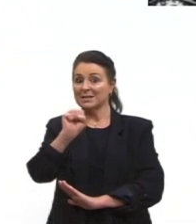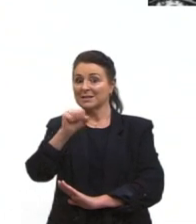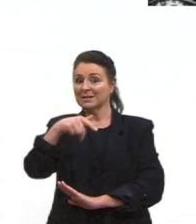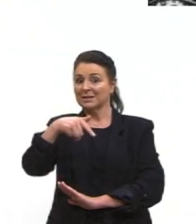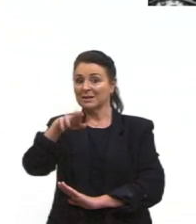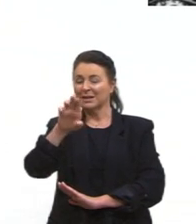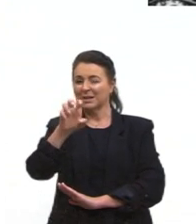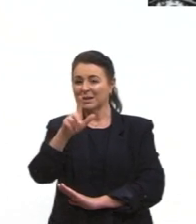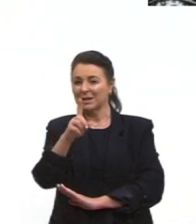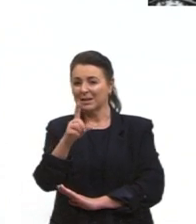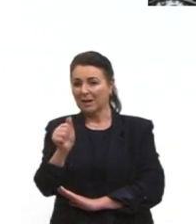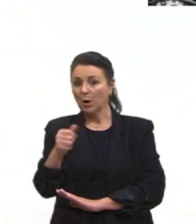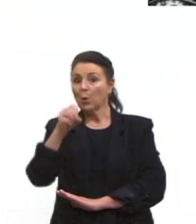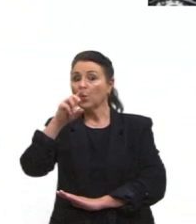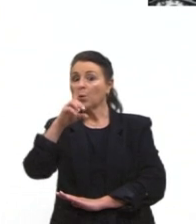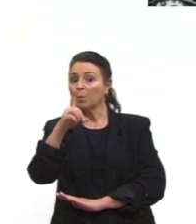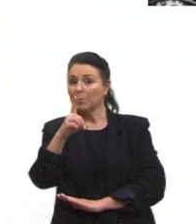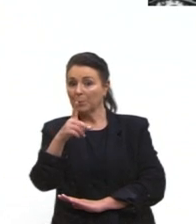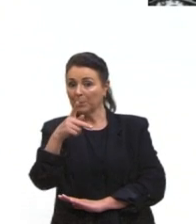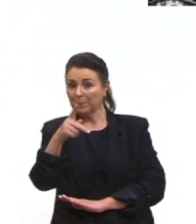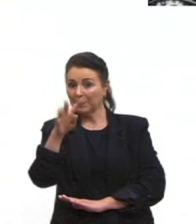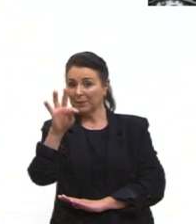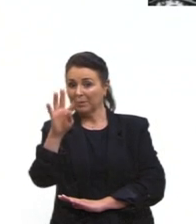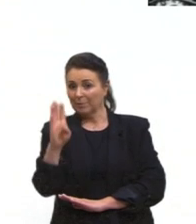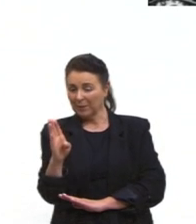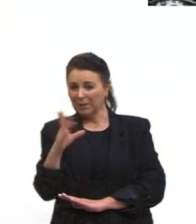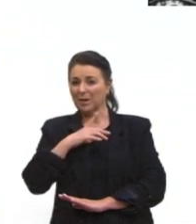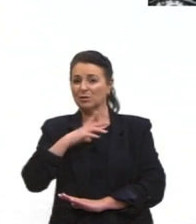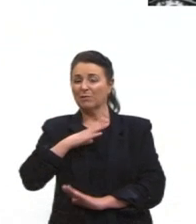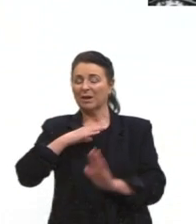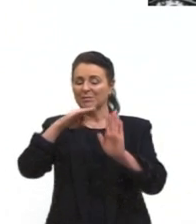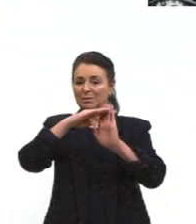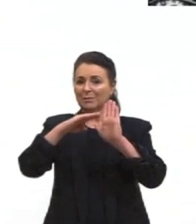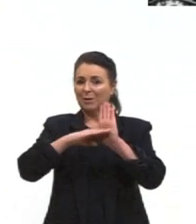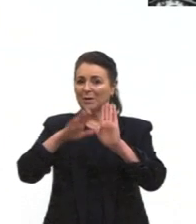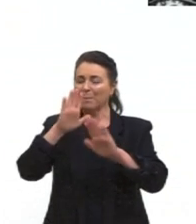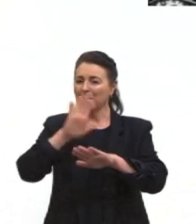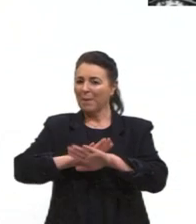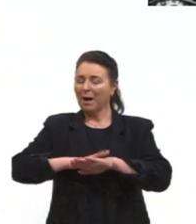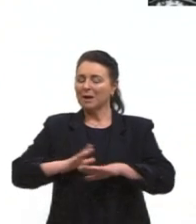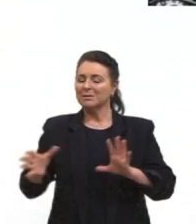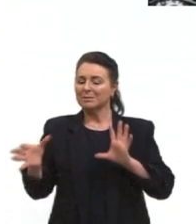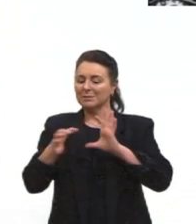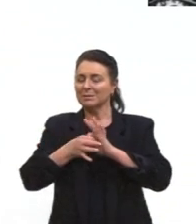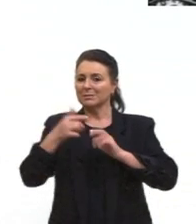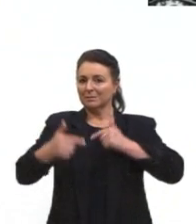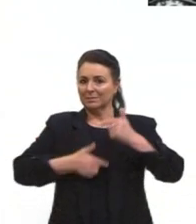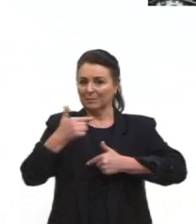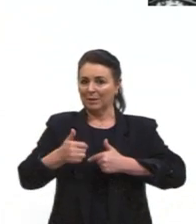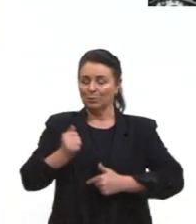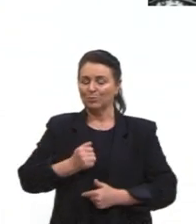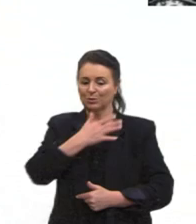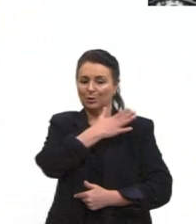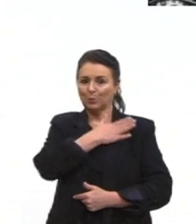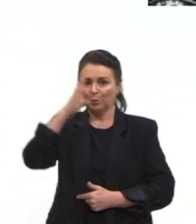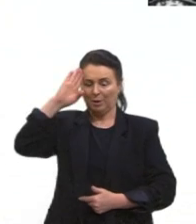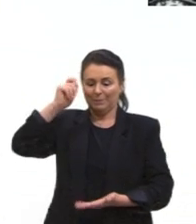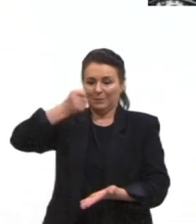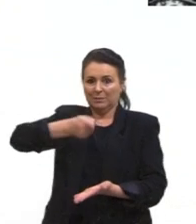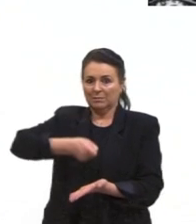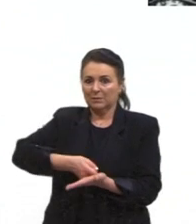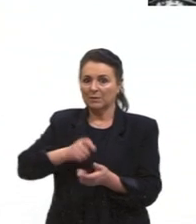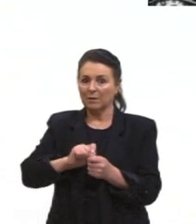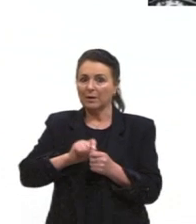PTB, com pautas mais progressistas e trabalhistas. A ditadura militar, ela também foi feita, esse golpe também